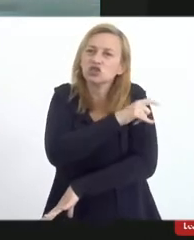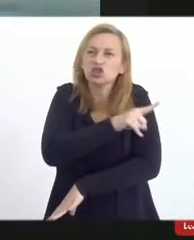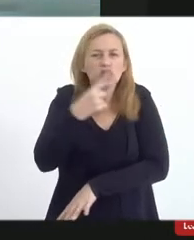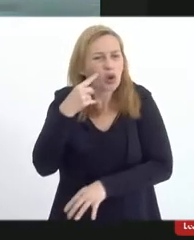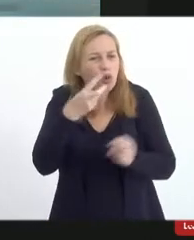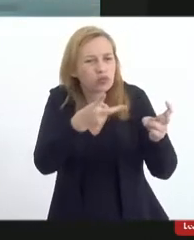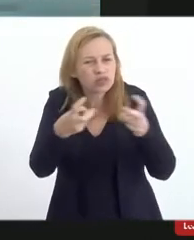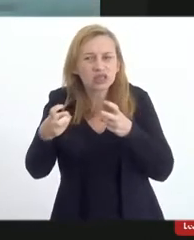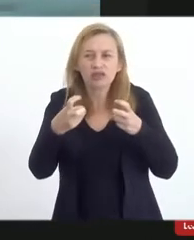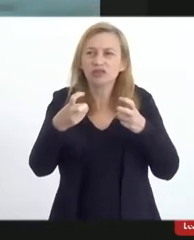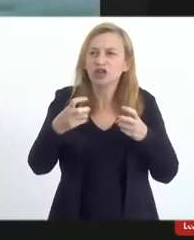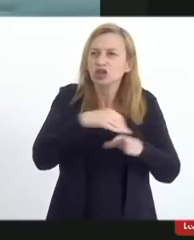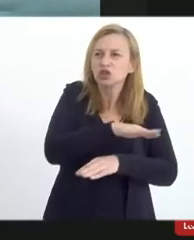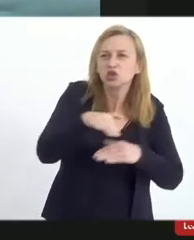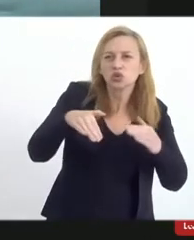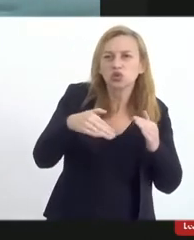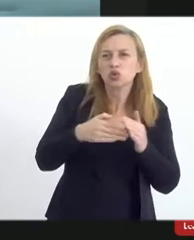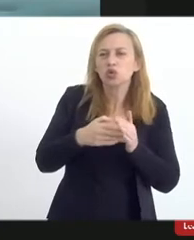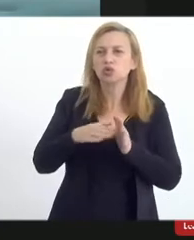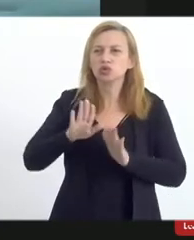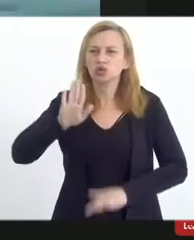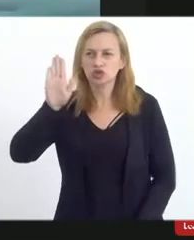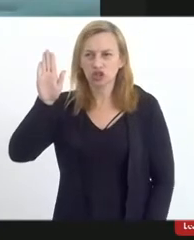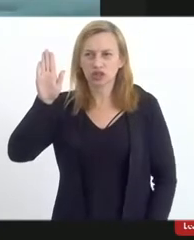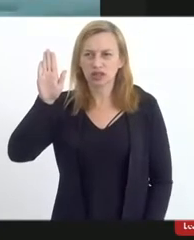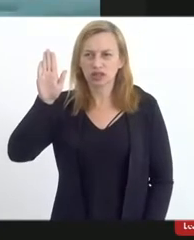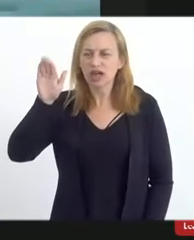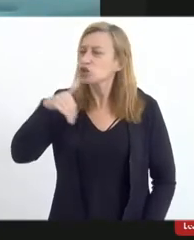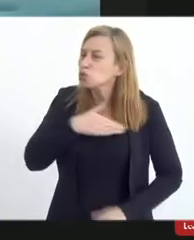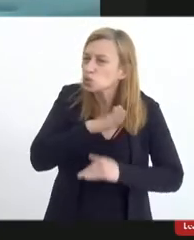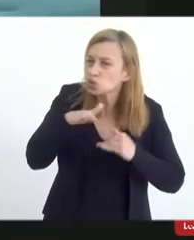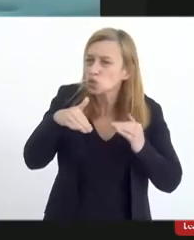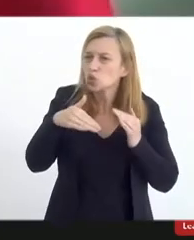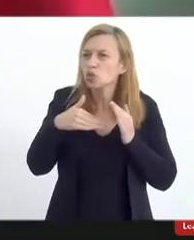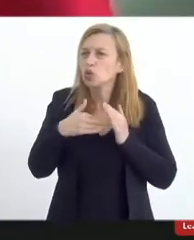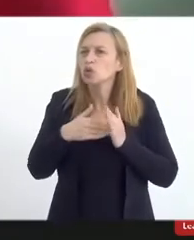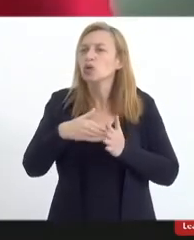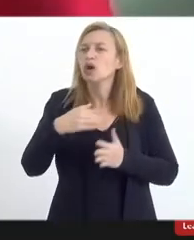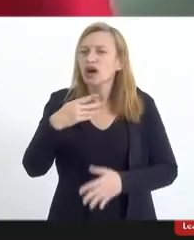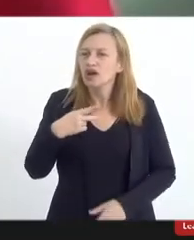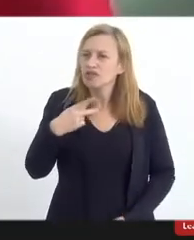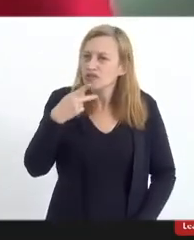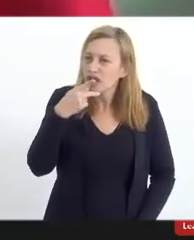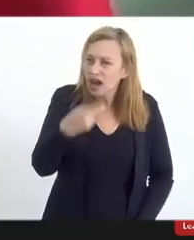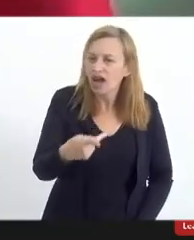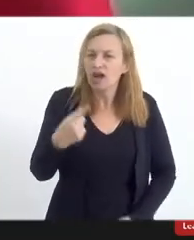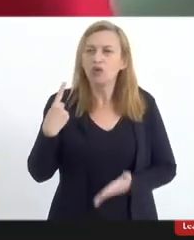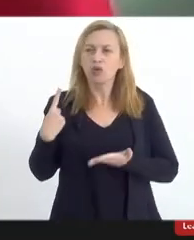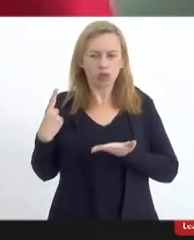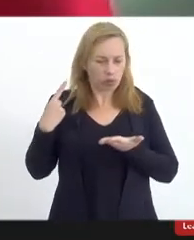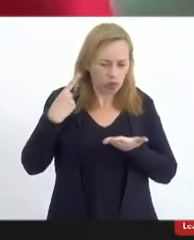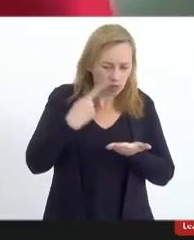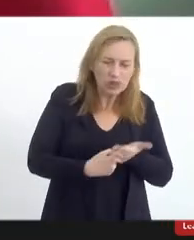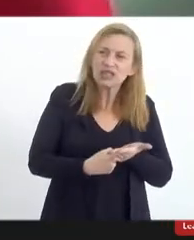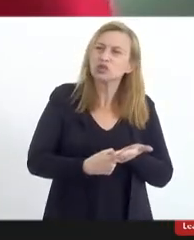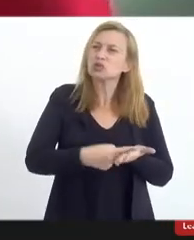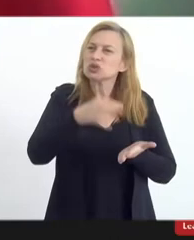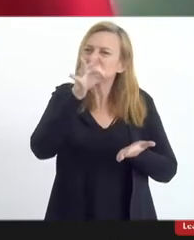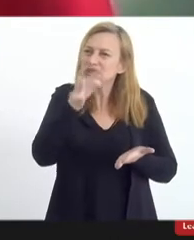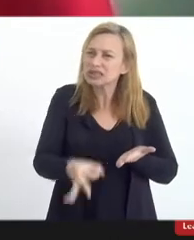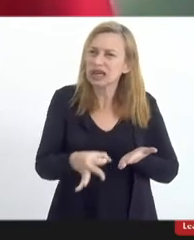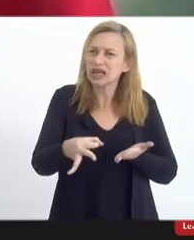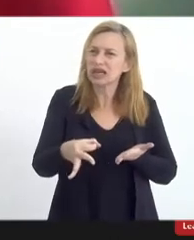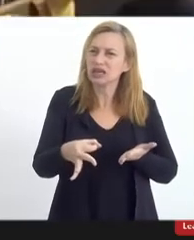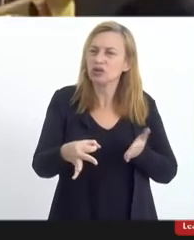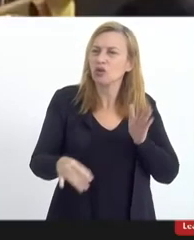discurso de todos os candidatos, todos afirmavam um compromisso integral com essa